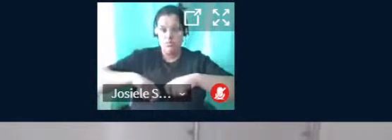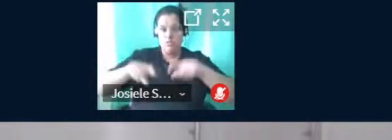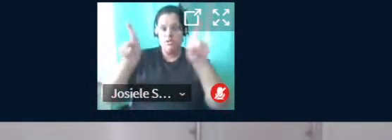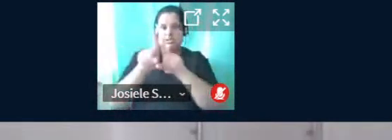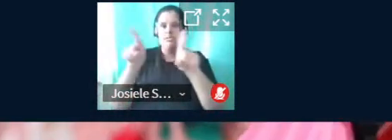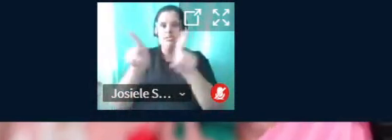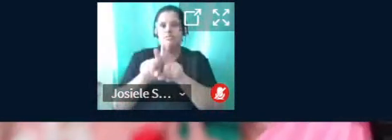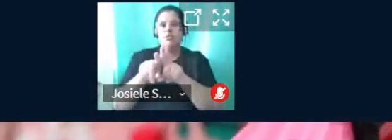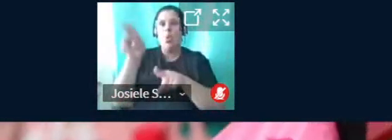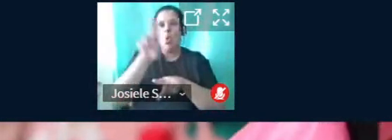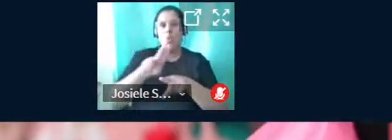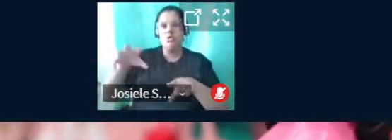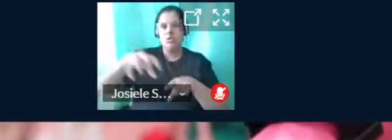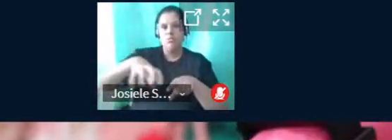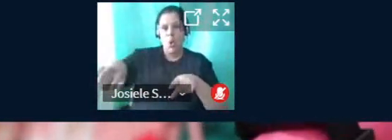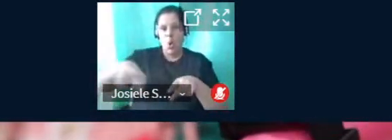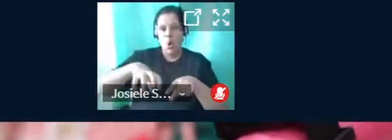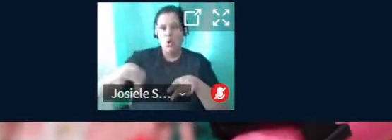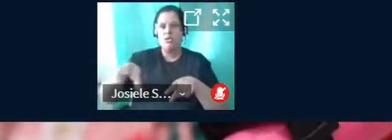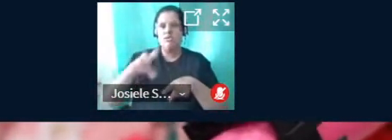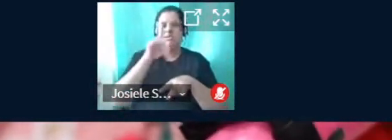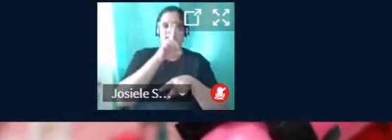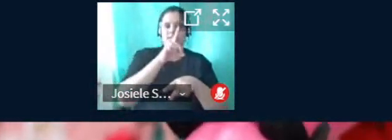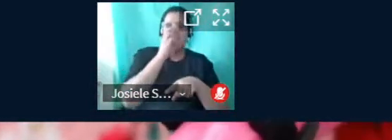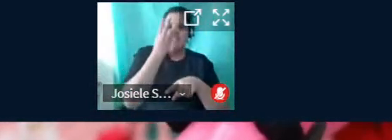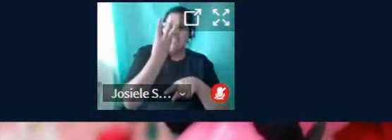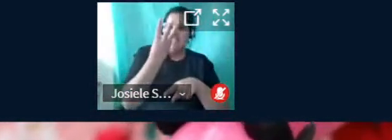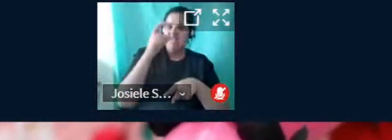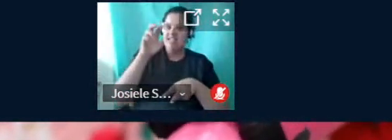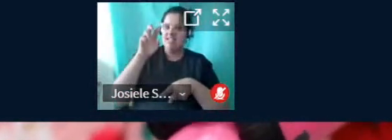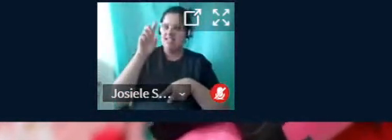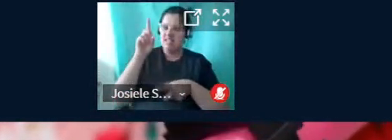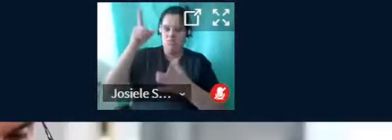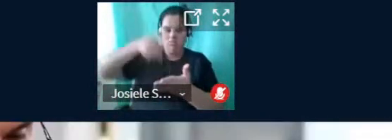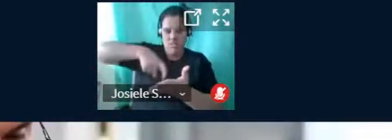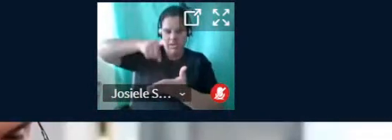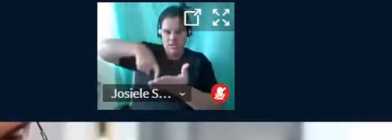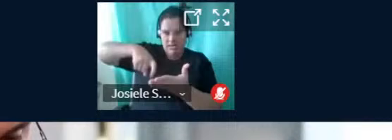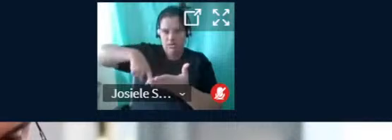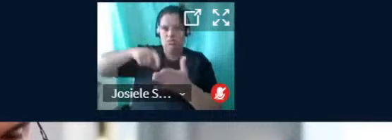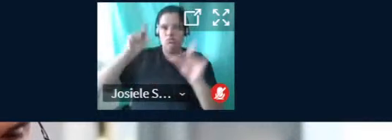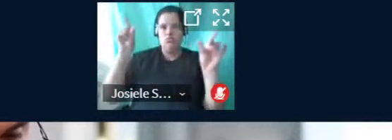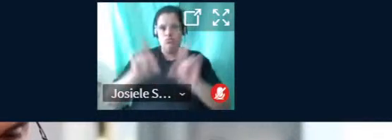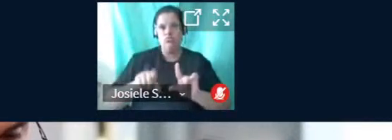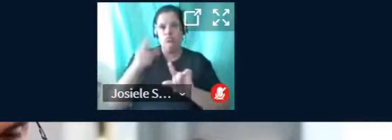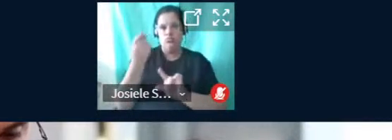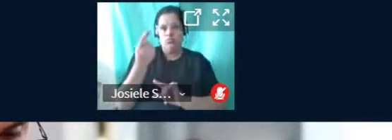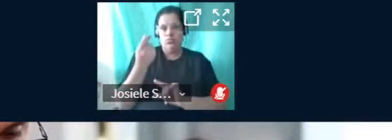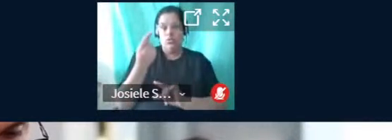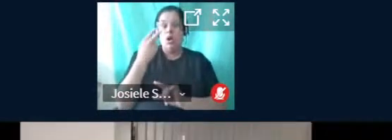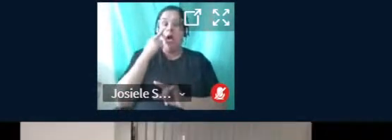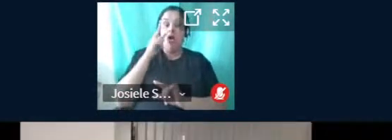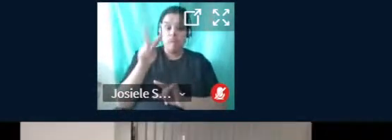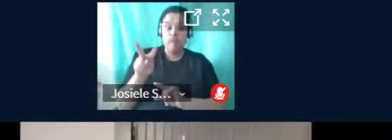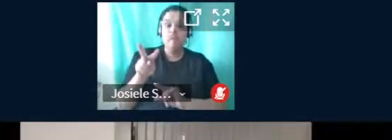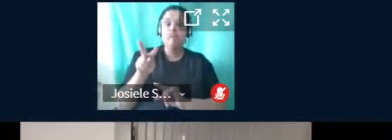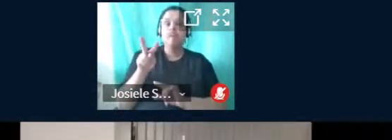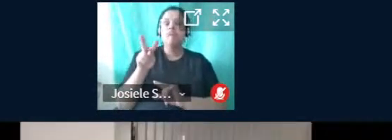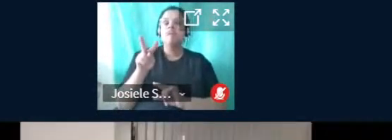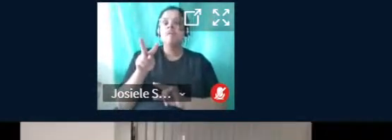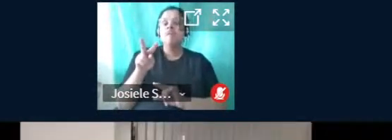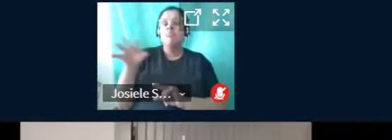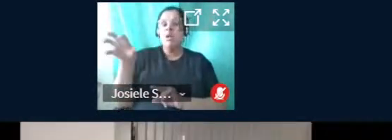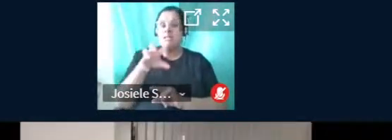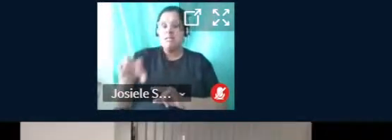através da impressão 3D, proporcionando um produto de baixo custo. Visando isso, é possível a fabricação de sensores